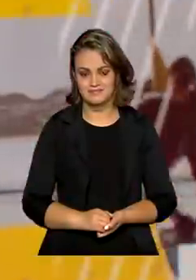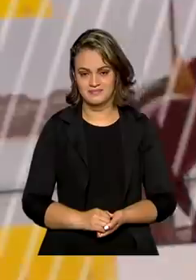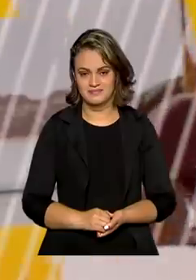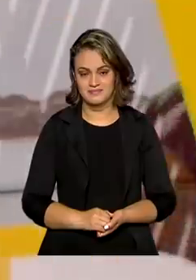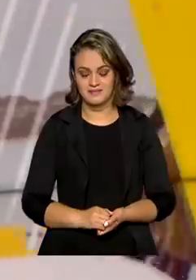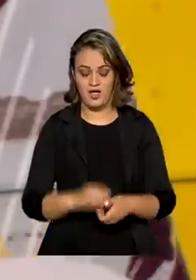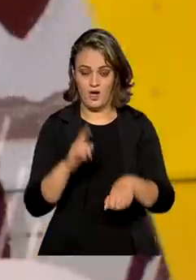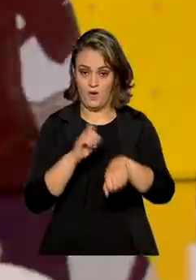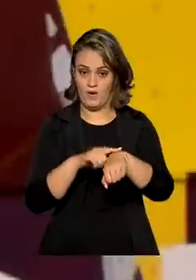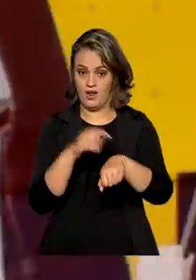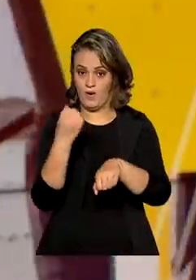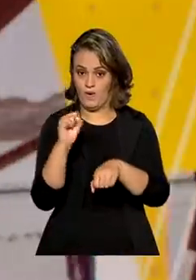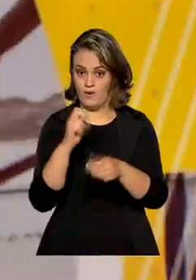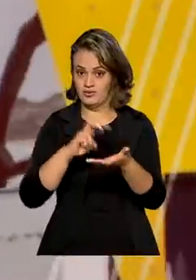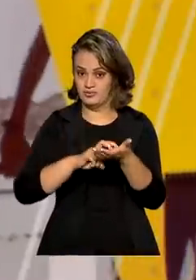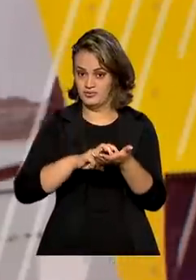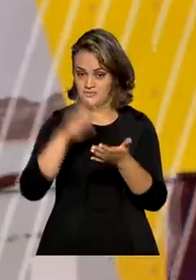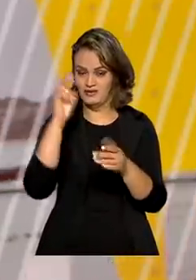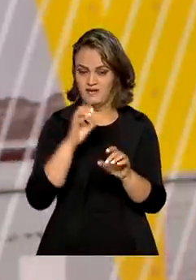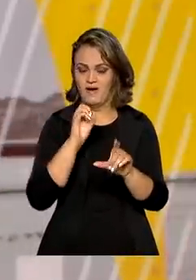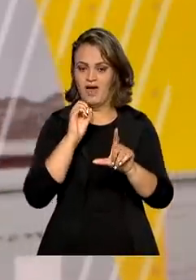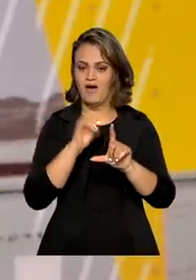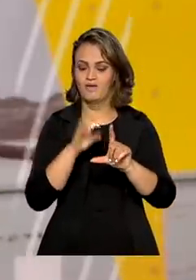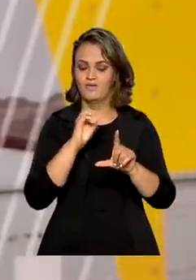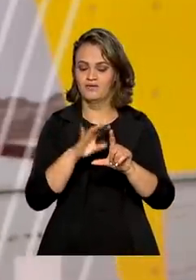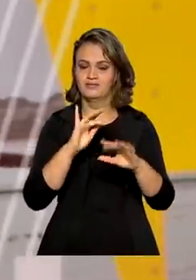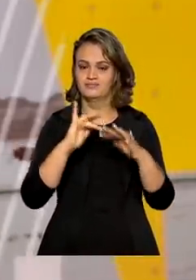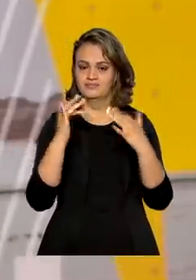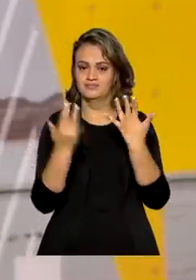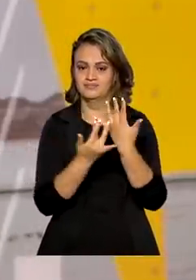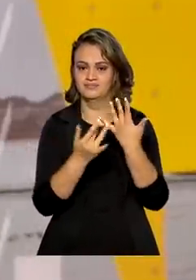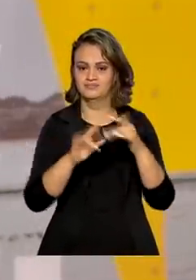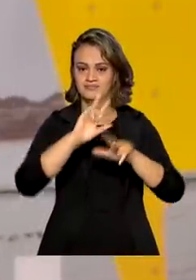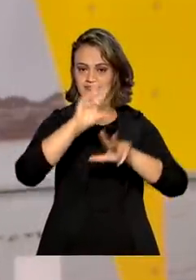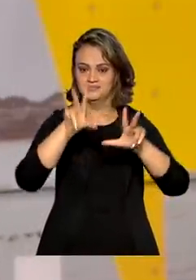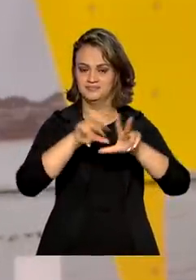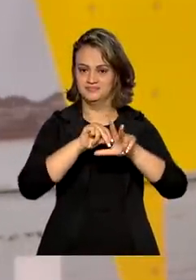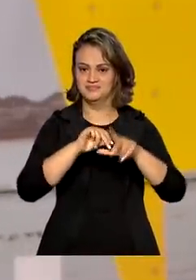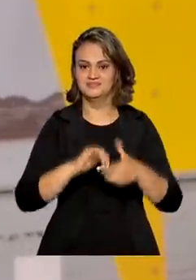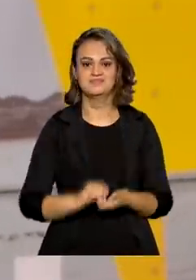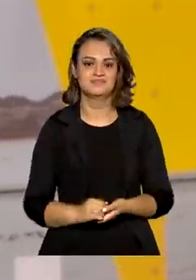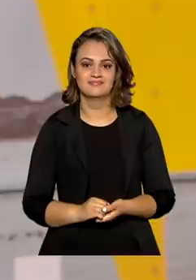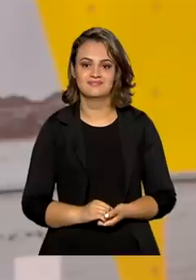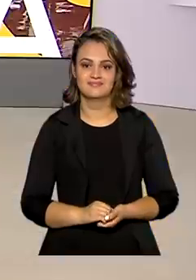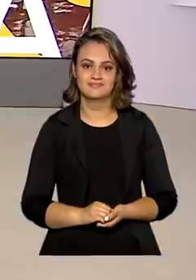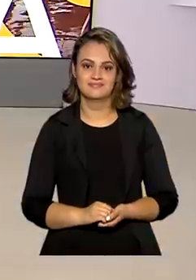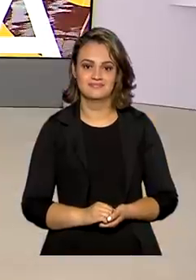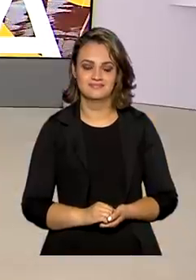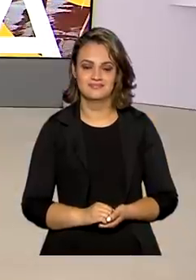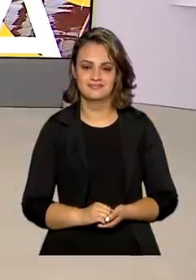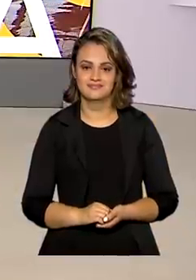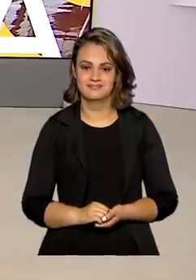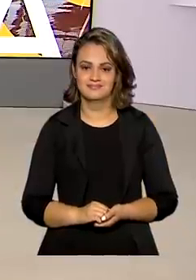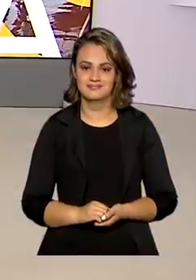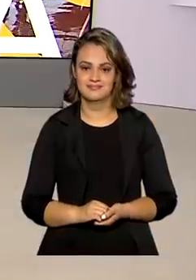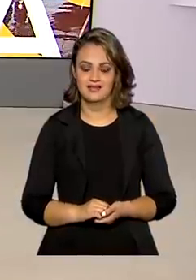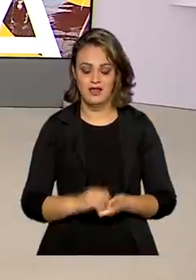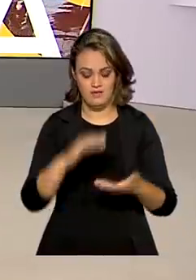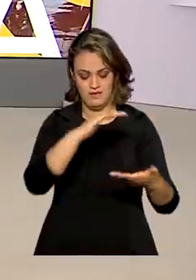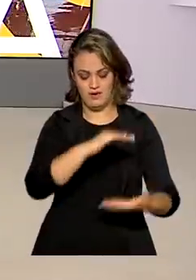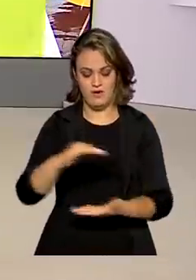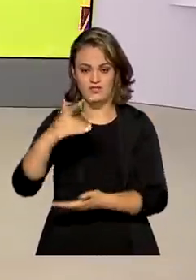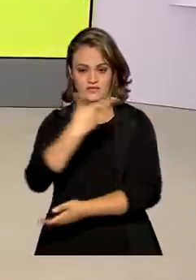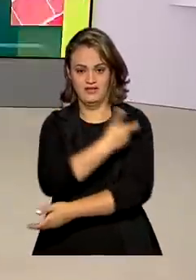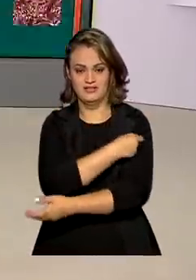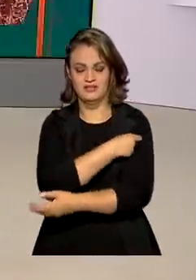Agora são 8 horas da manhã, nós estamos ao vivo também pelas redes sociais da TV Brasil. Mais um lote de